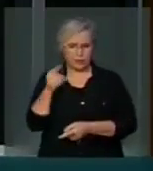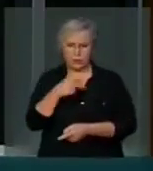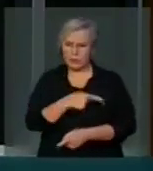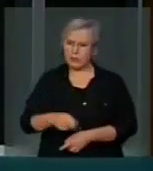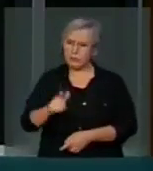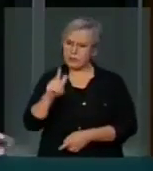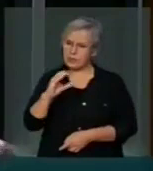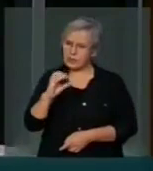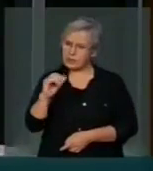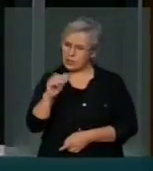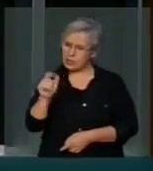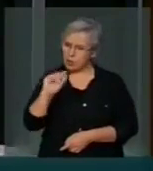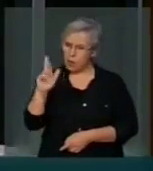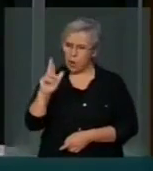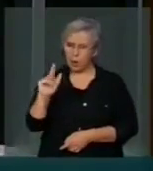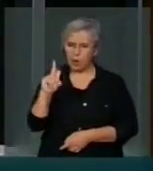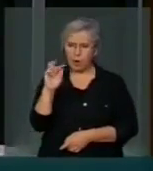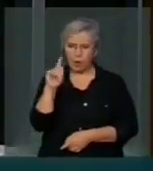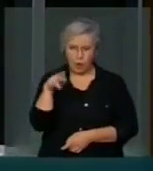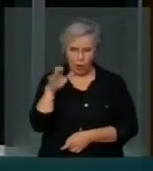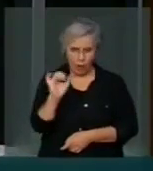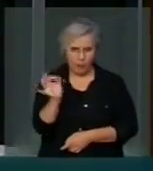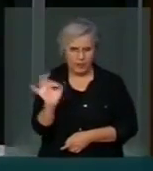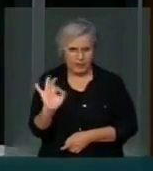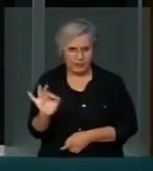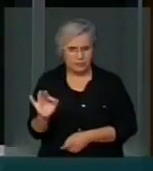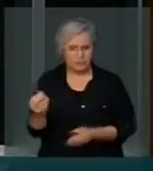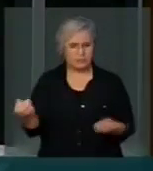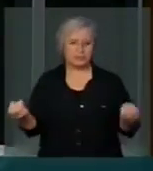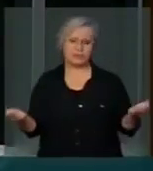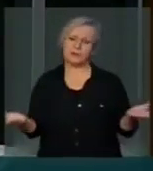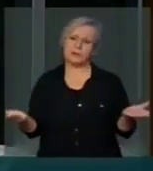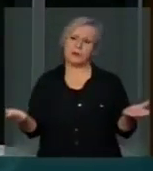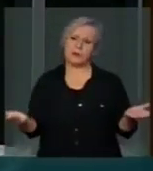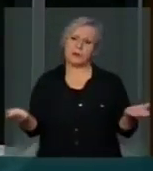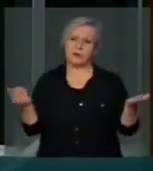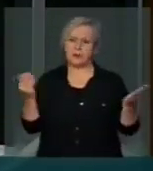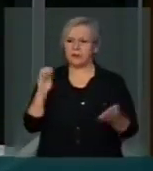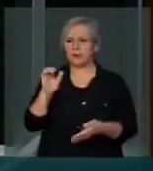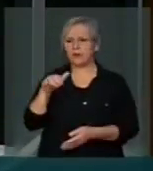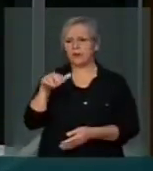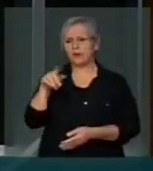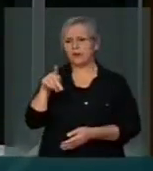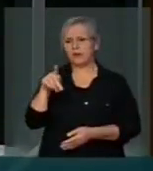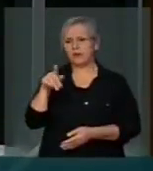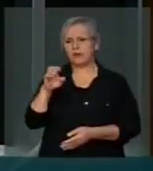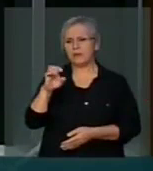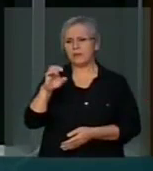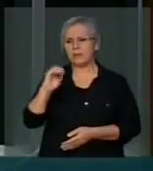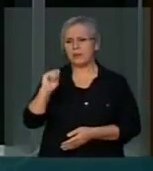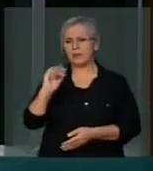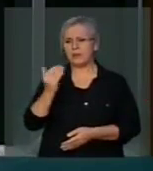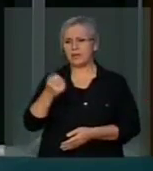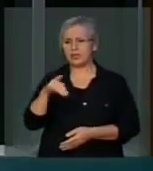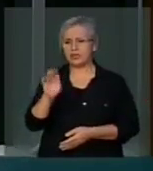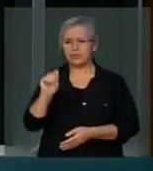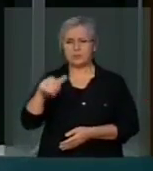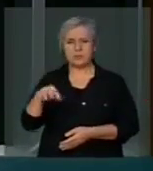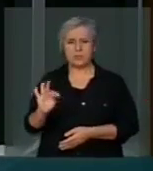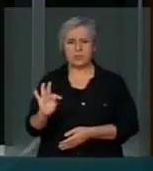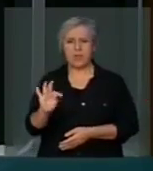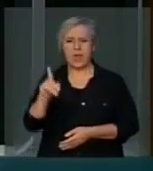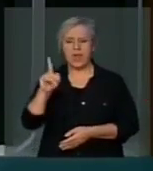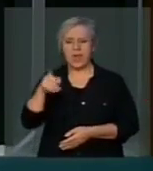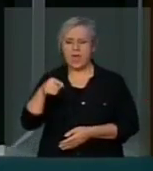O fato é que o impeachment é uma peça legítima. Quando o gestor público comete crime,